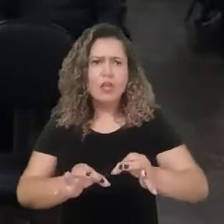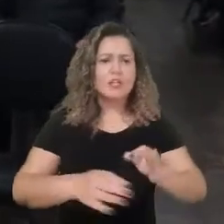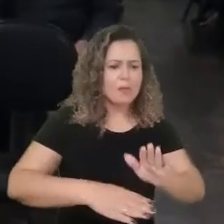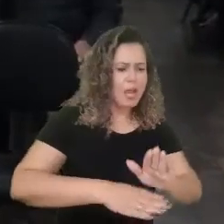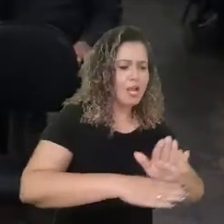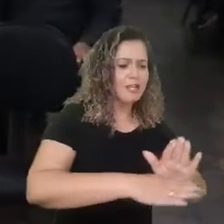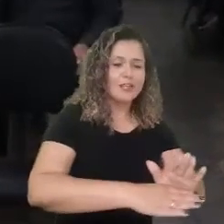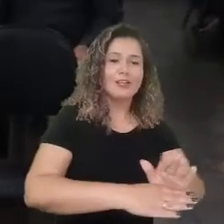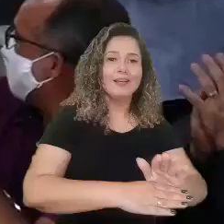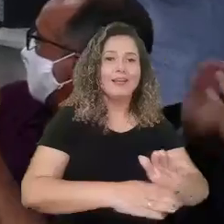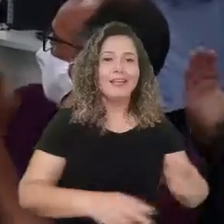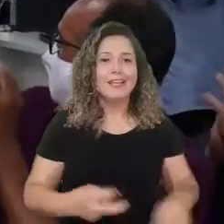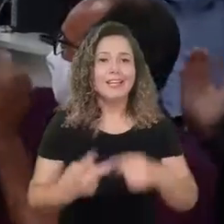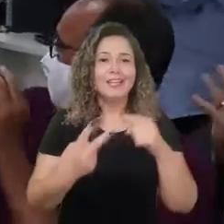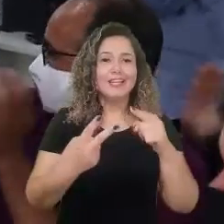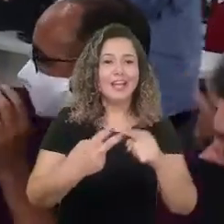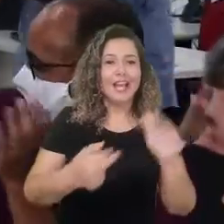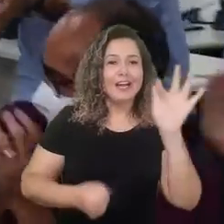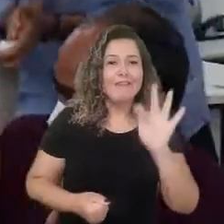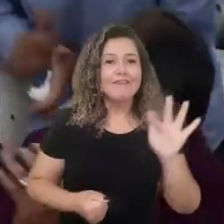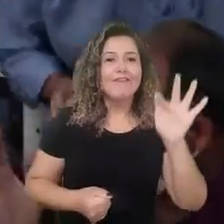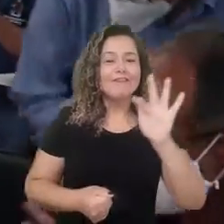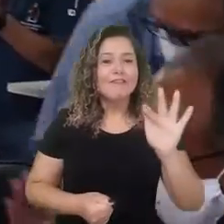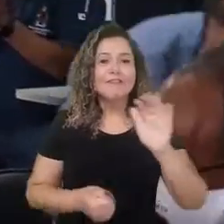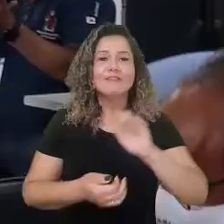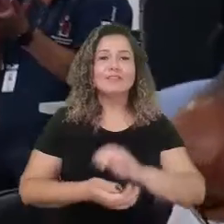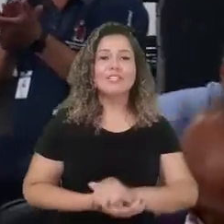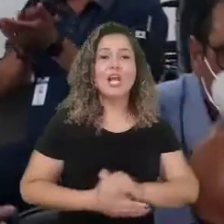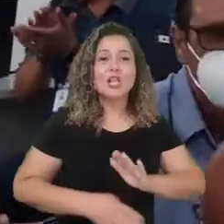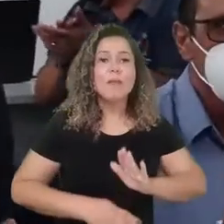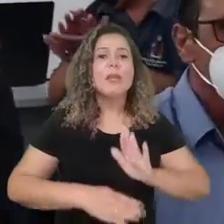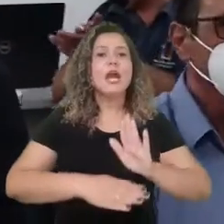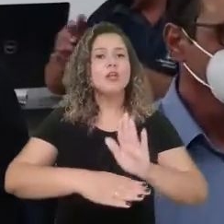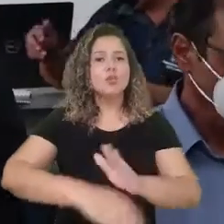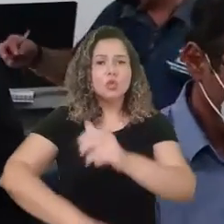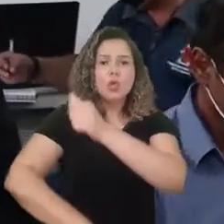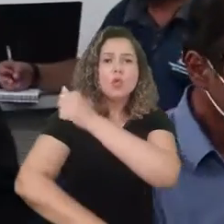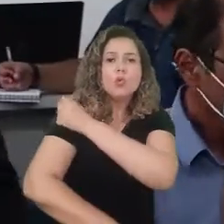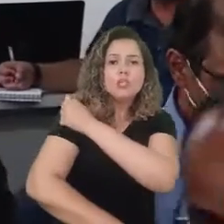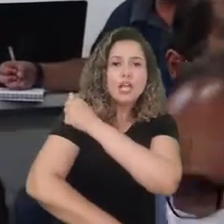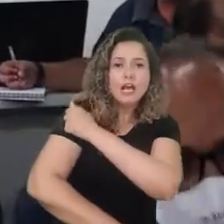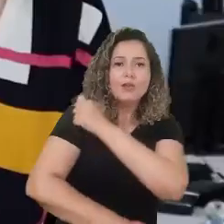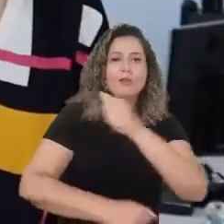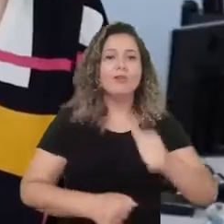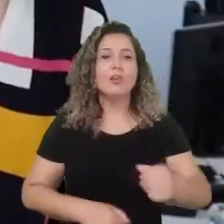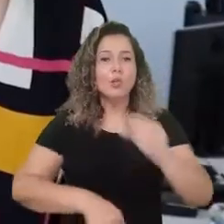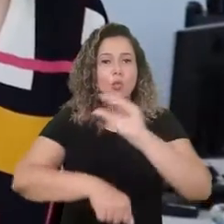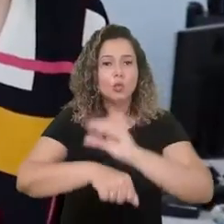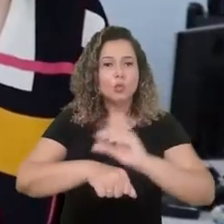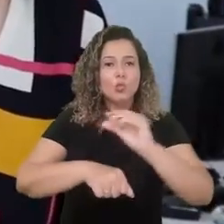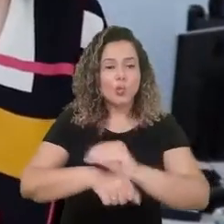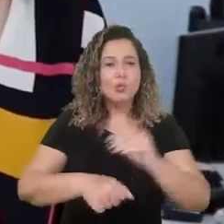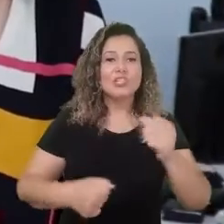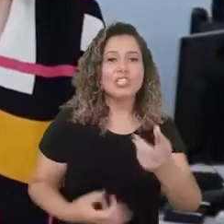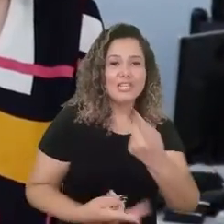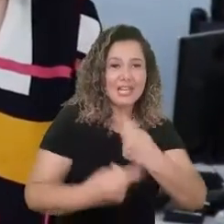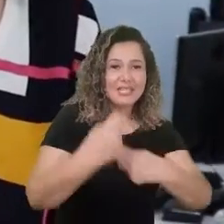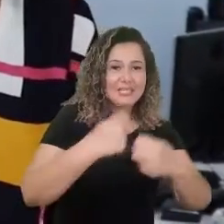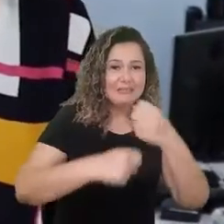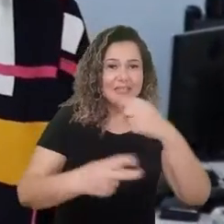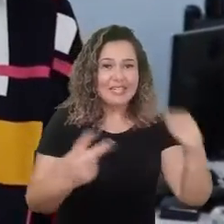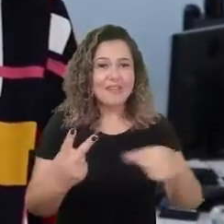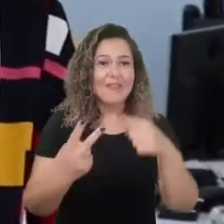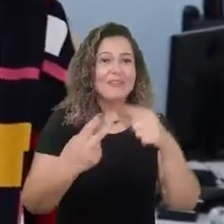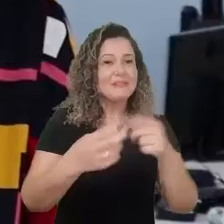estrutura de atendimento e a faculdade oferece prática para seus estudantes universitários dos cursos de Ciências